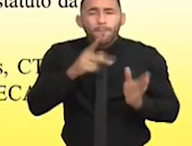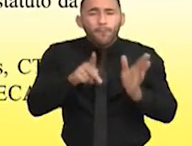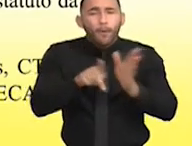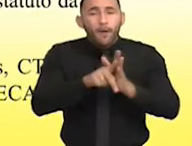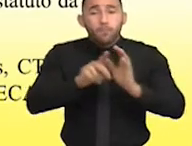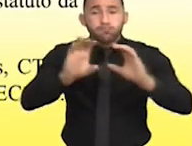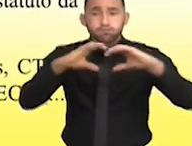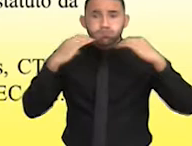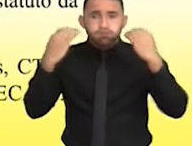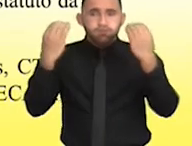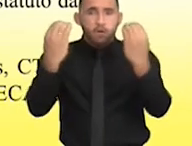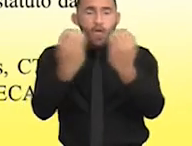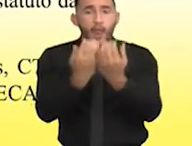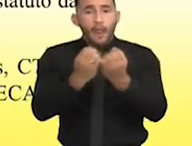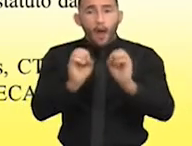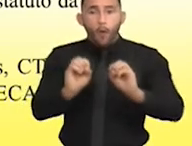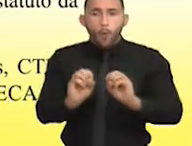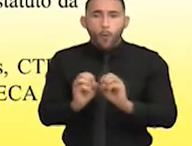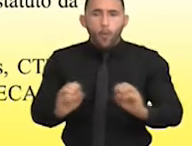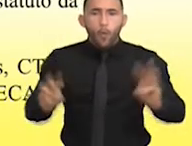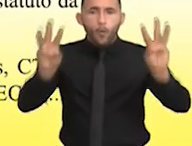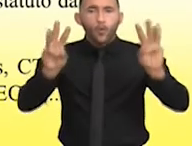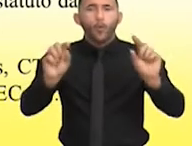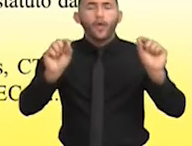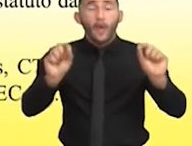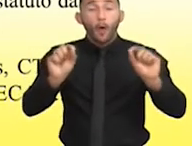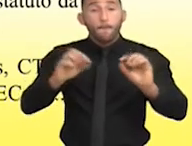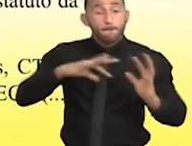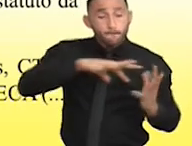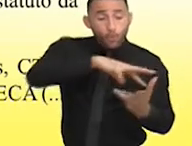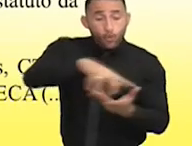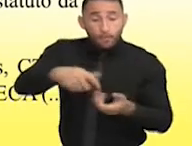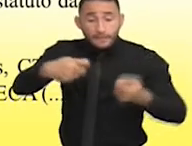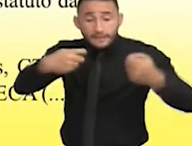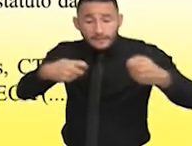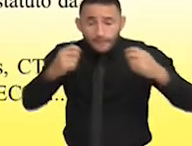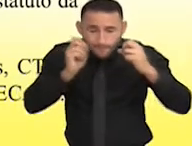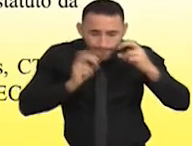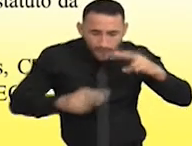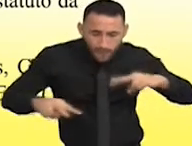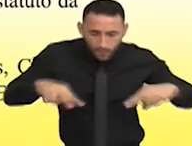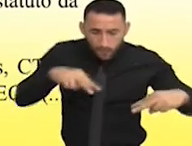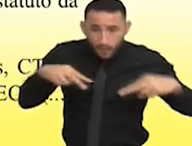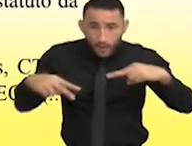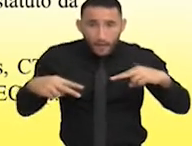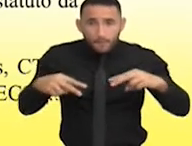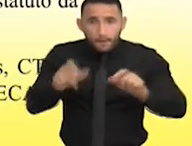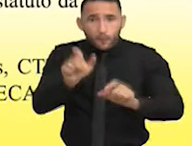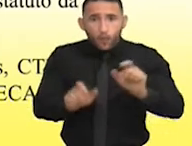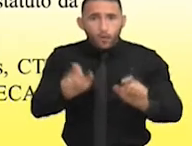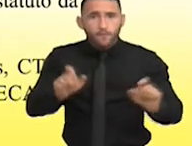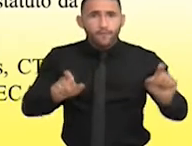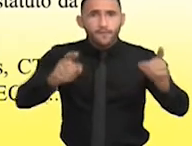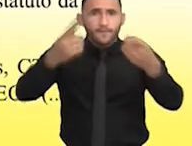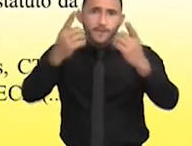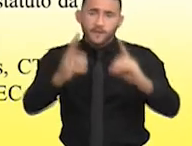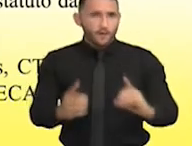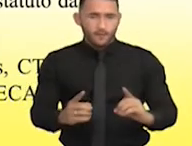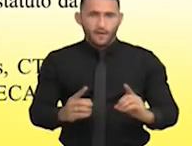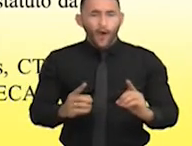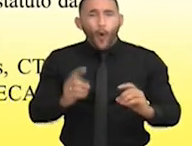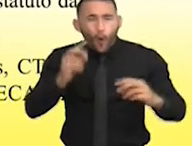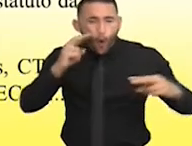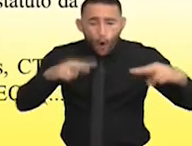ela traz aqui uma reflexão em que o mundo deve olhar para os direitos da pessoa com deficiência. Olhar, e, senhores